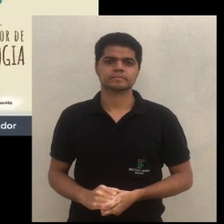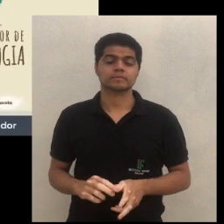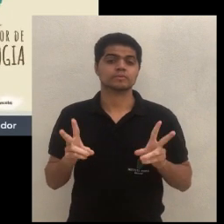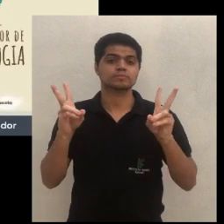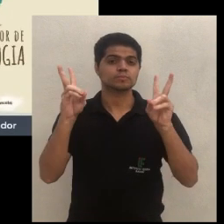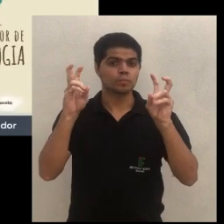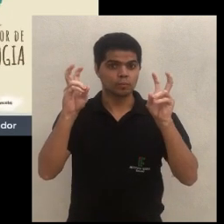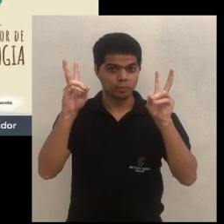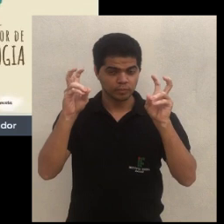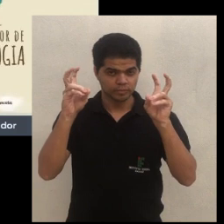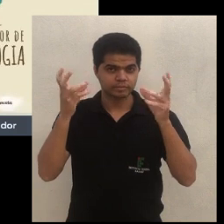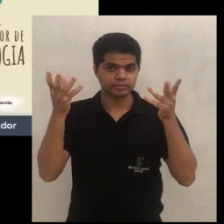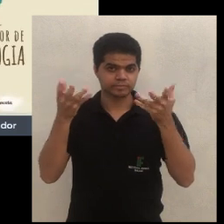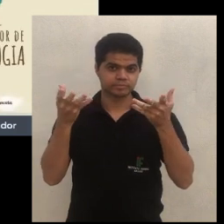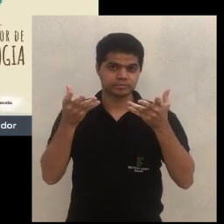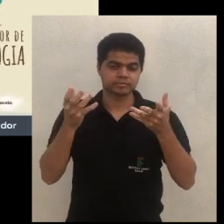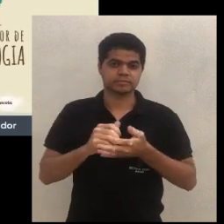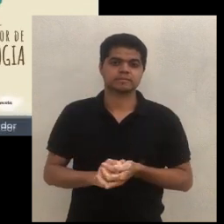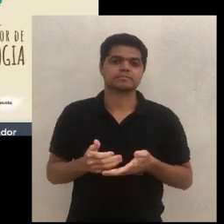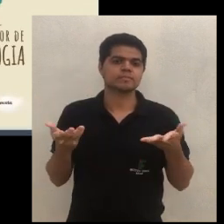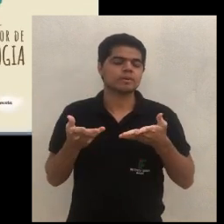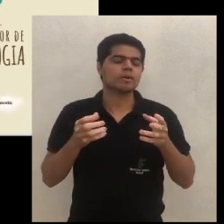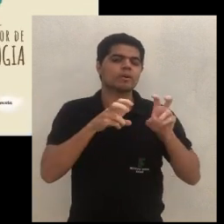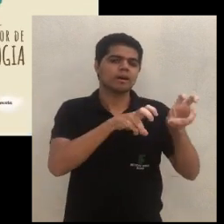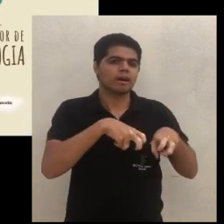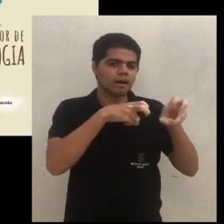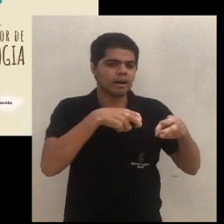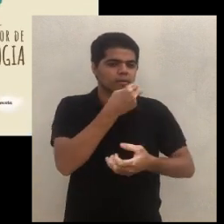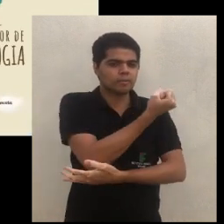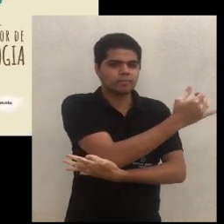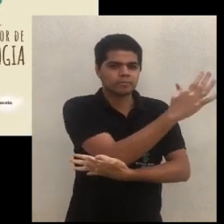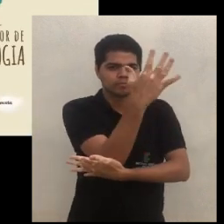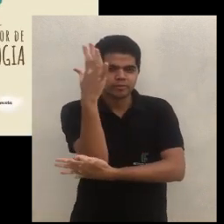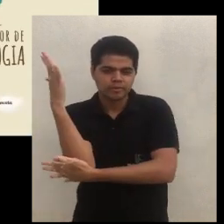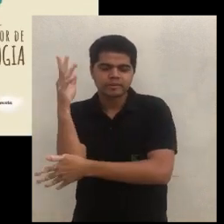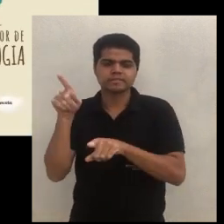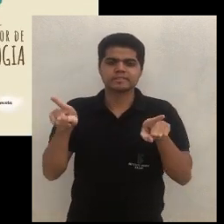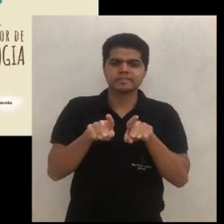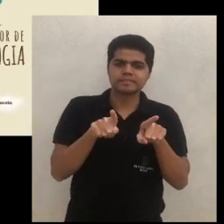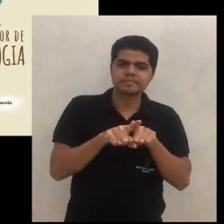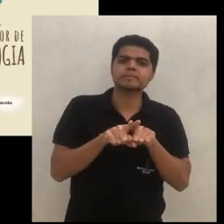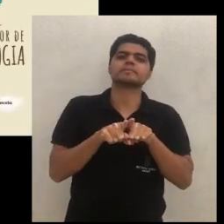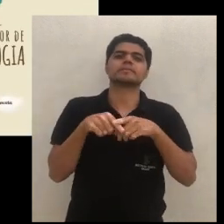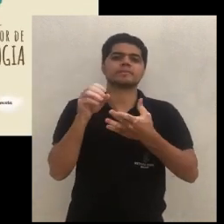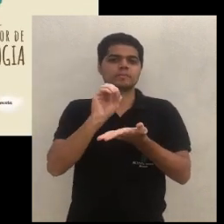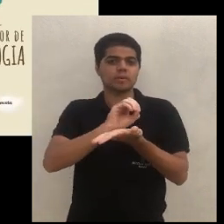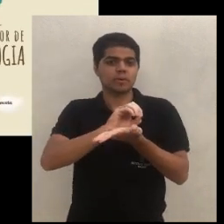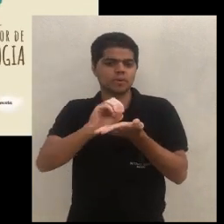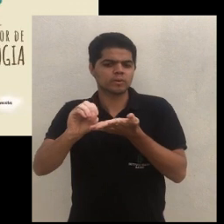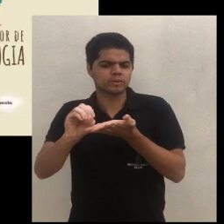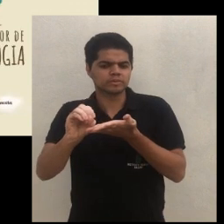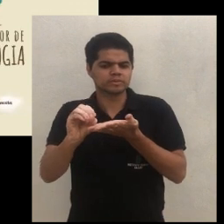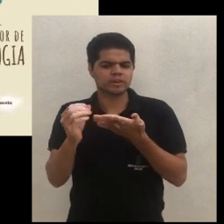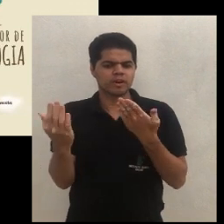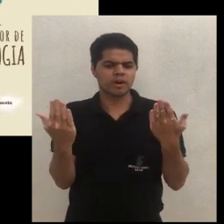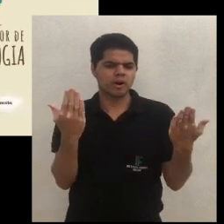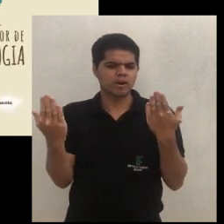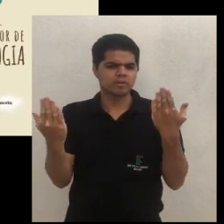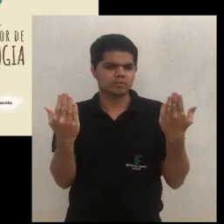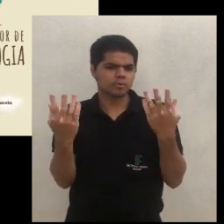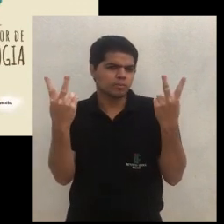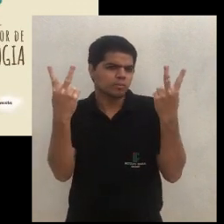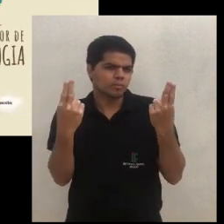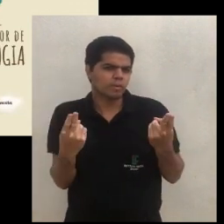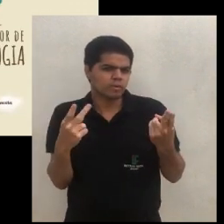esse tema. A agrofloresta e a agricultura orgânica. Será que ela tem alguma coisa em comum?